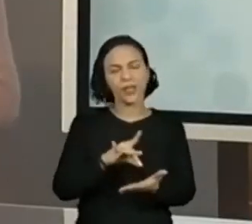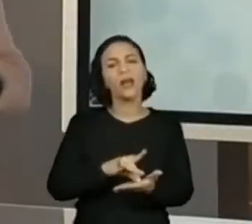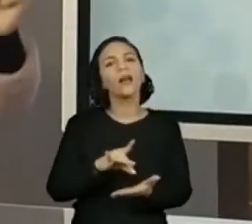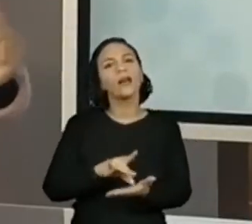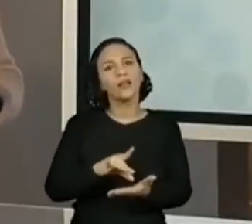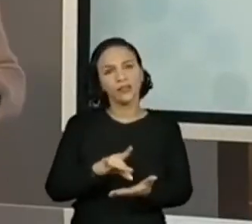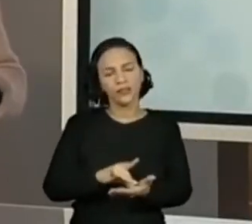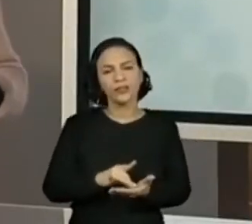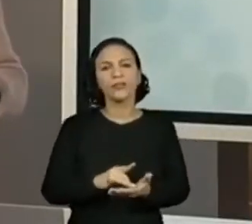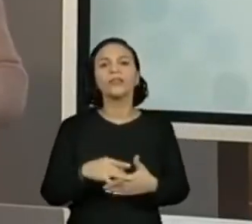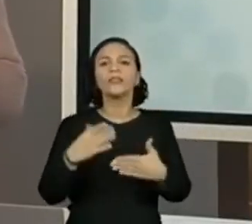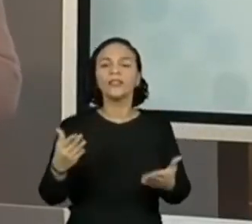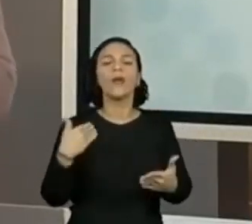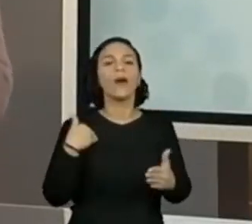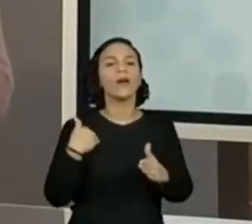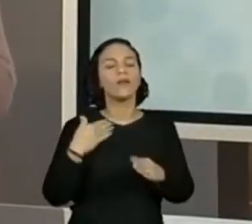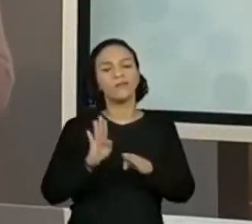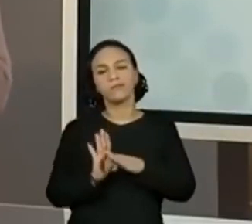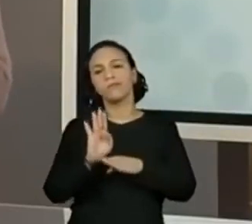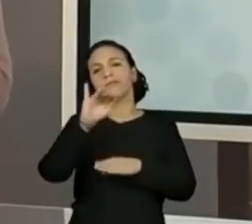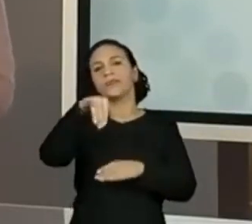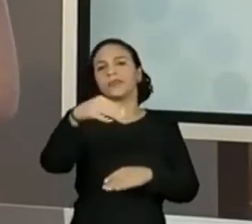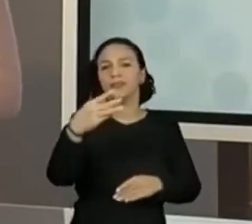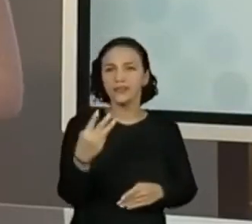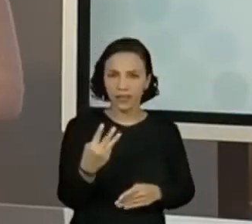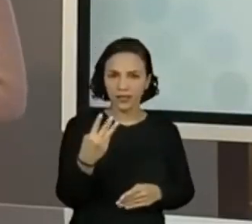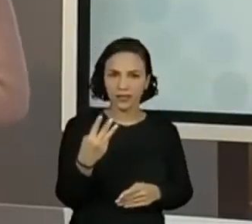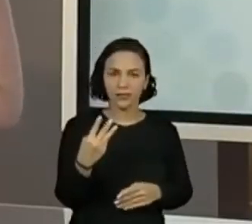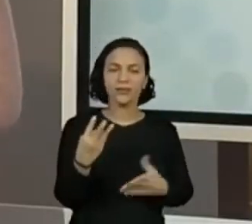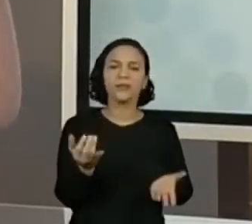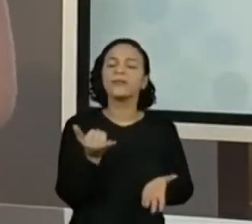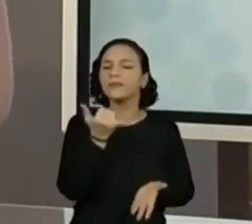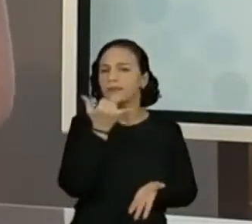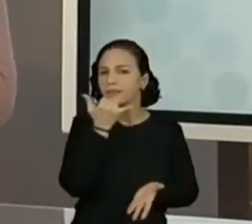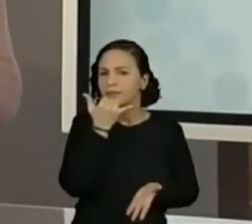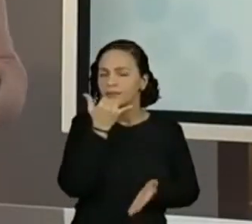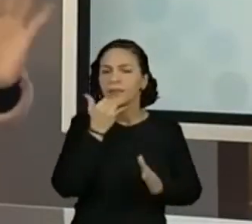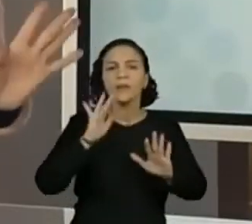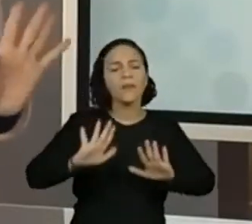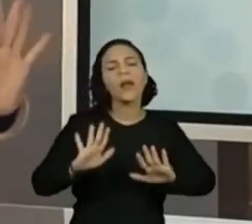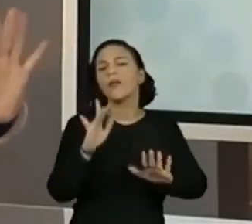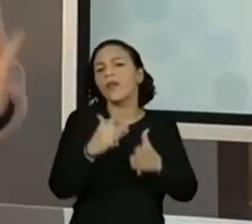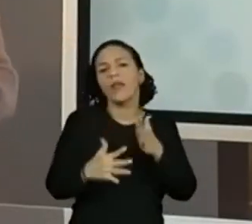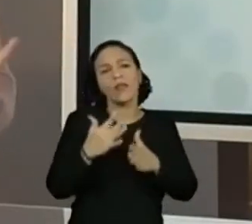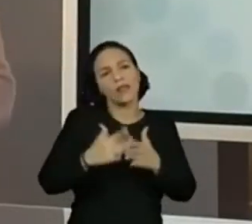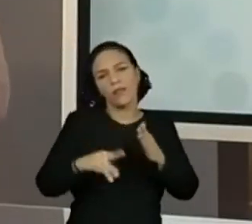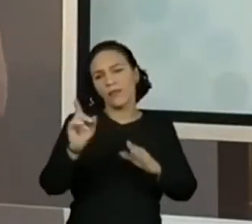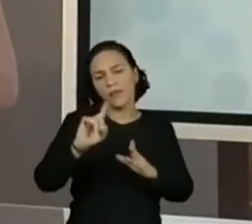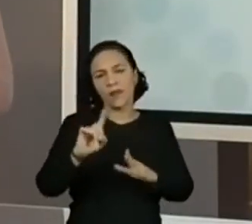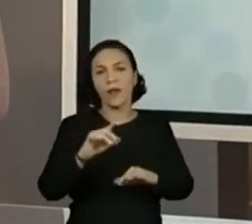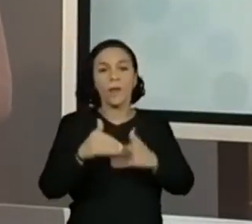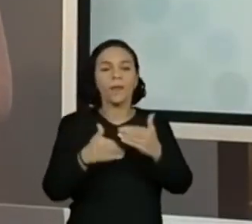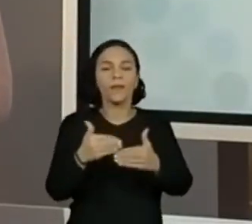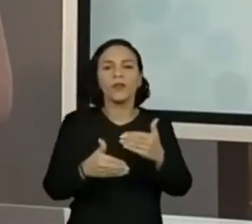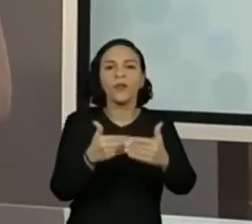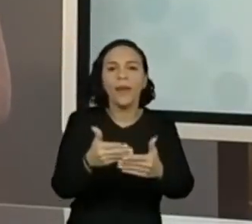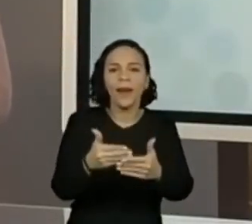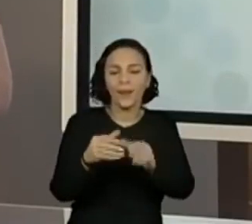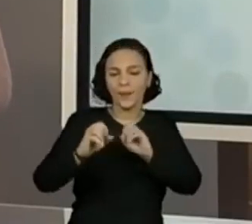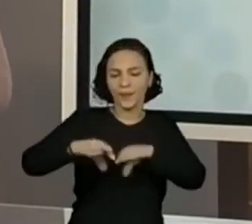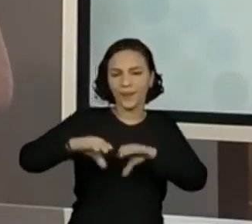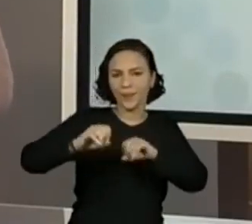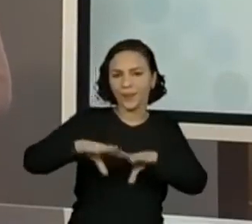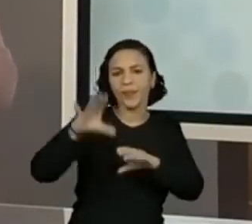E a gente acabou indo para 3. Quero já colocar aqui que isso não vai fazer diferença nenhuma no processo de ensino e aprendizagem das